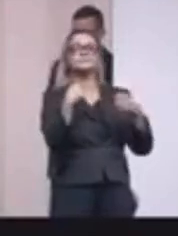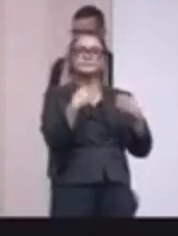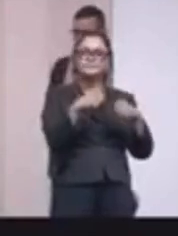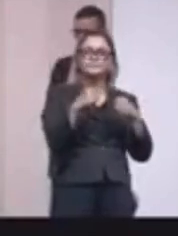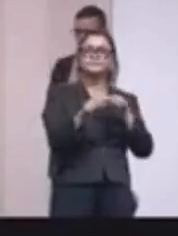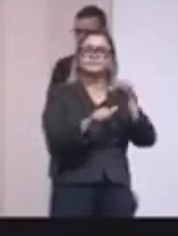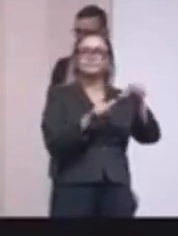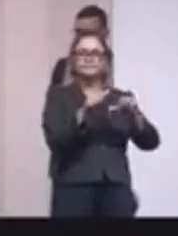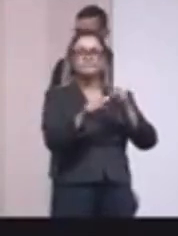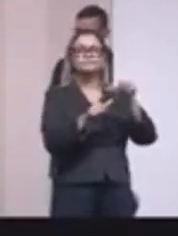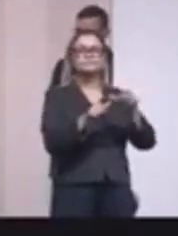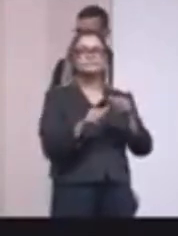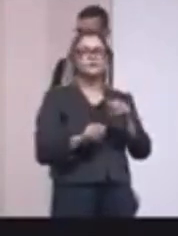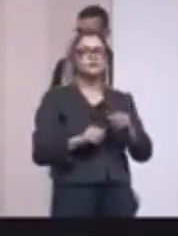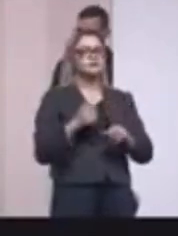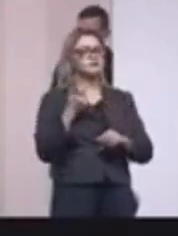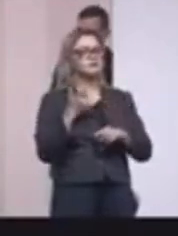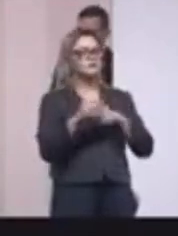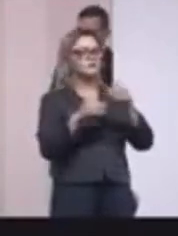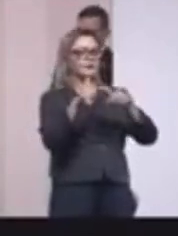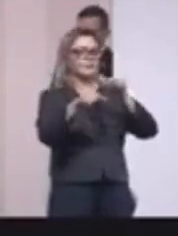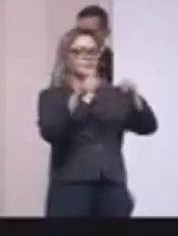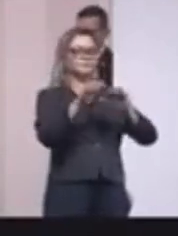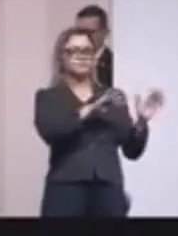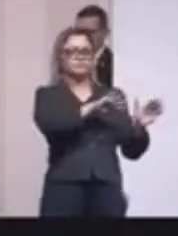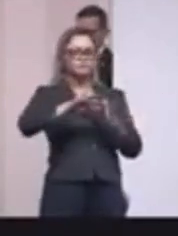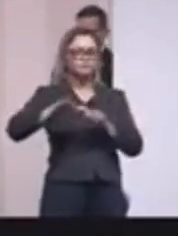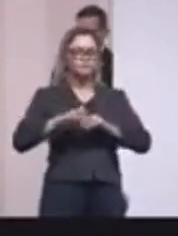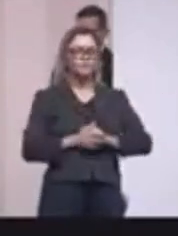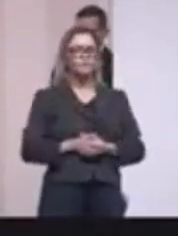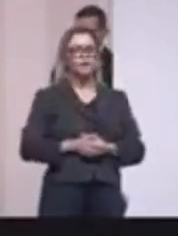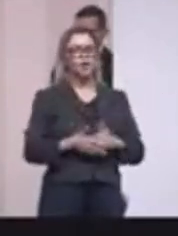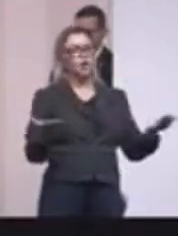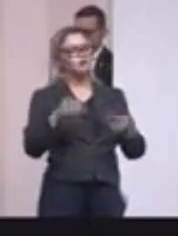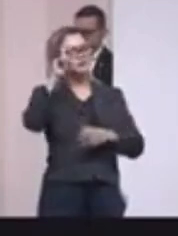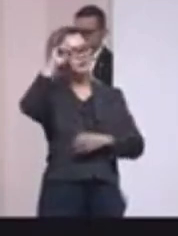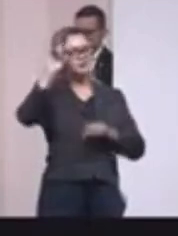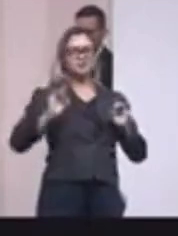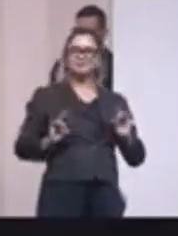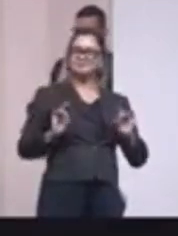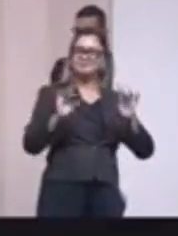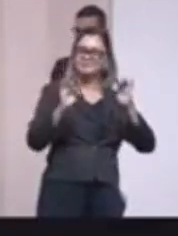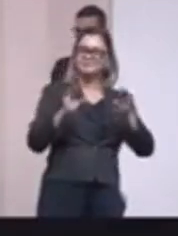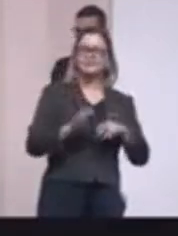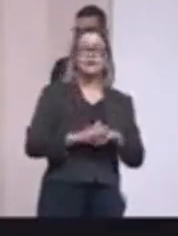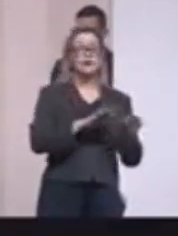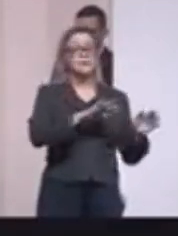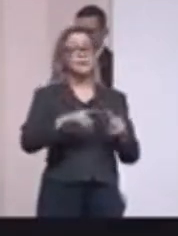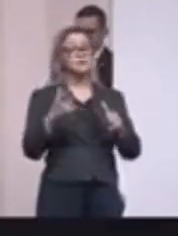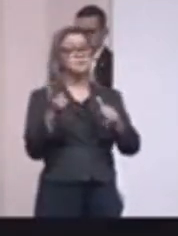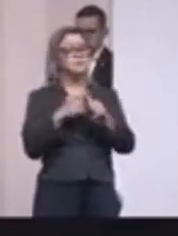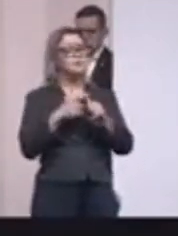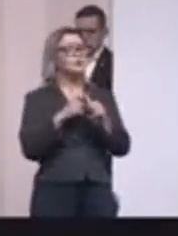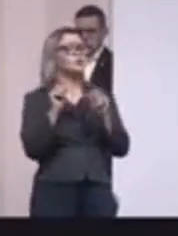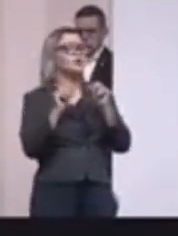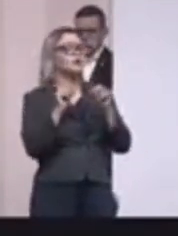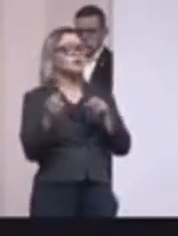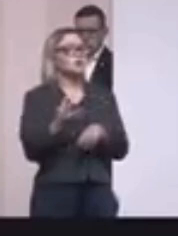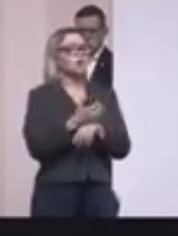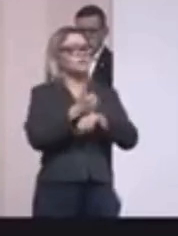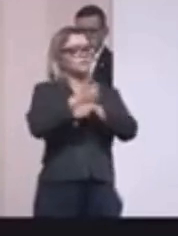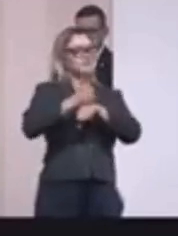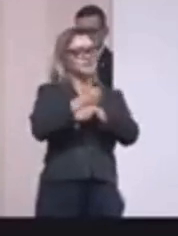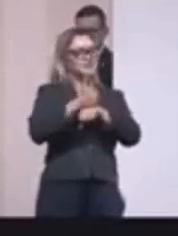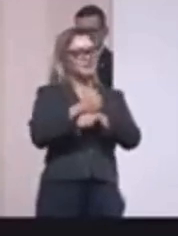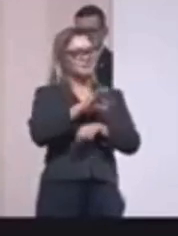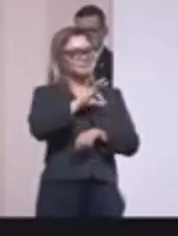para a gente avançar. Eu entendo que hoje é um dia especial demais, primeiro porque a gente está incorporando novos profissionais